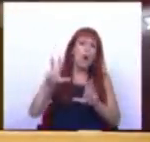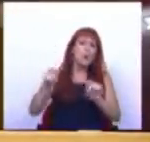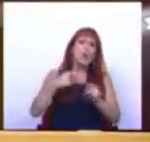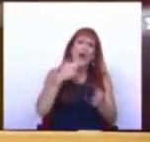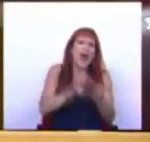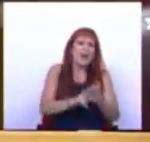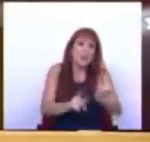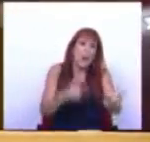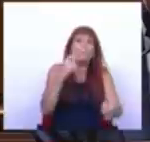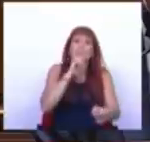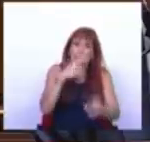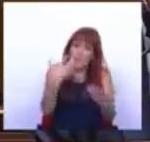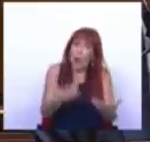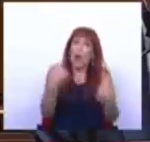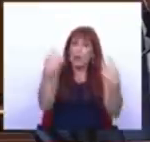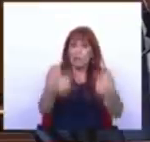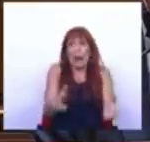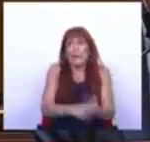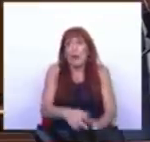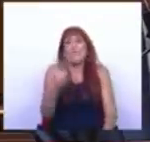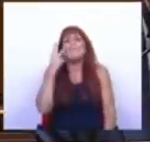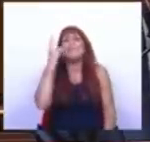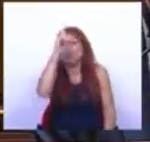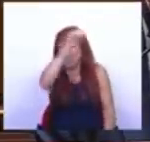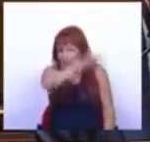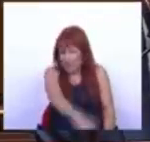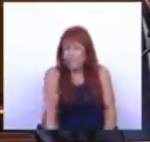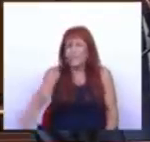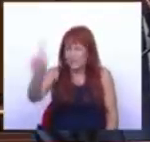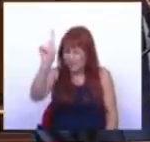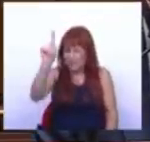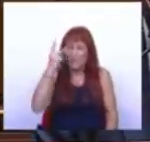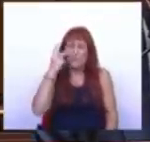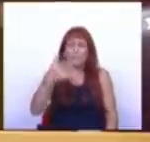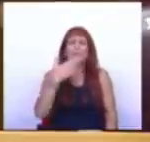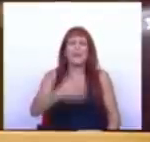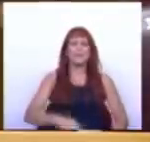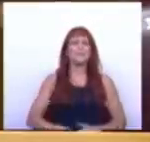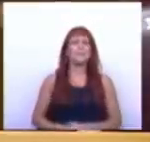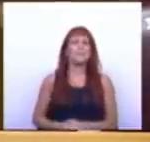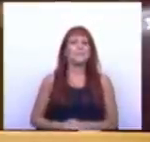razão. Se calhar, olha, foi desta vez que tem. Vamos ver. Olha, mas prometo ir ver. Muito obrigado.